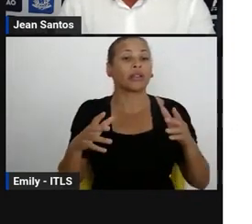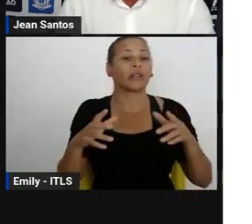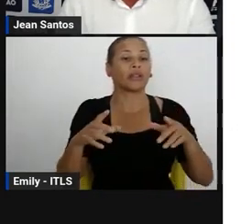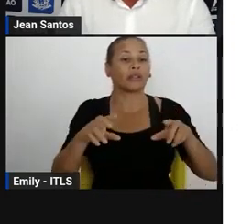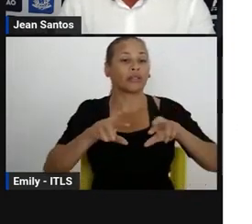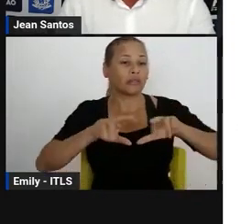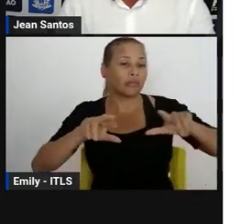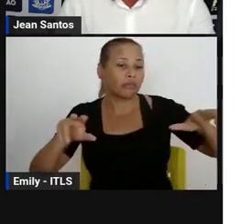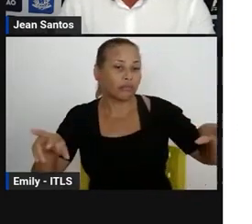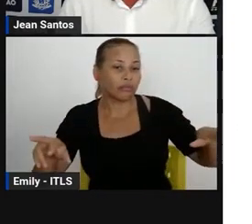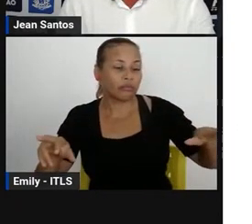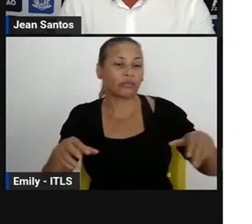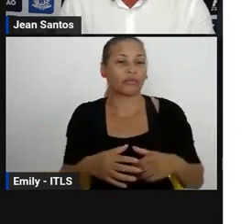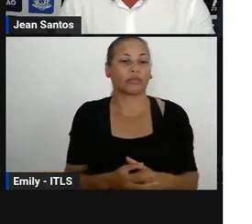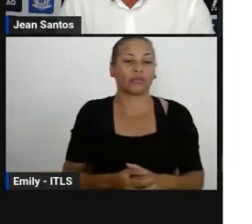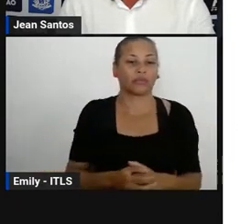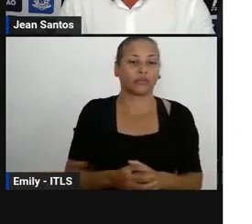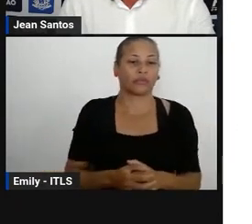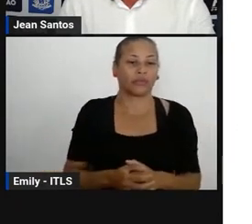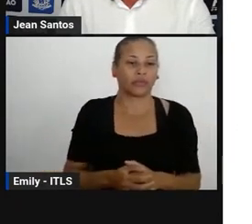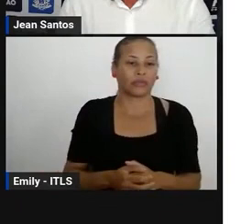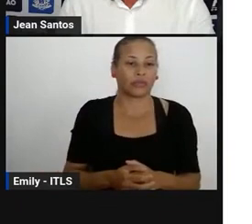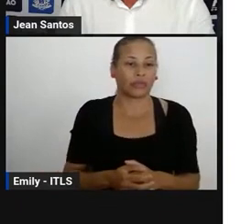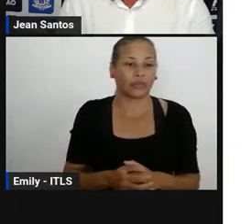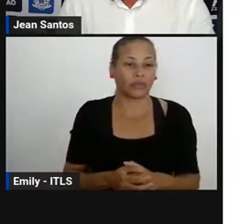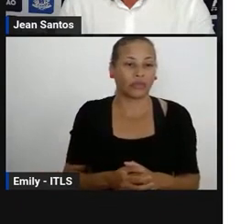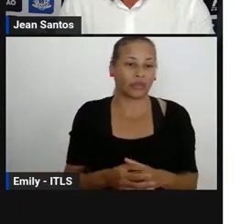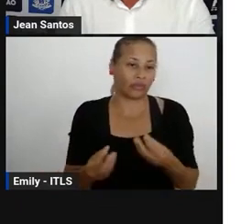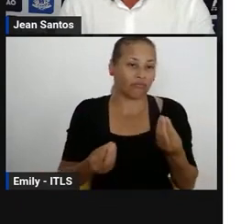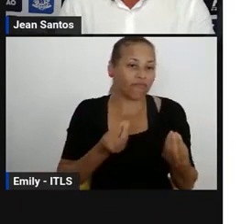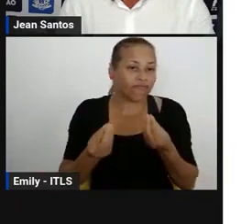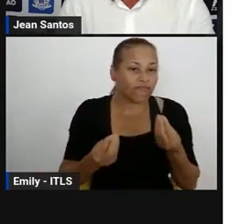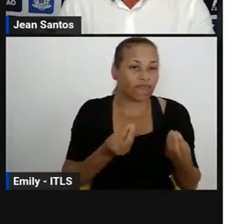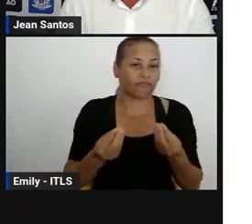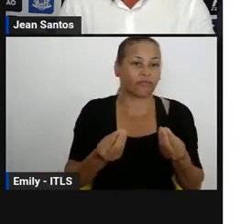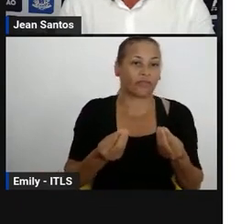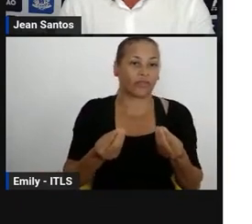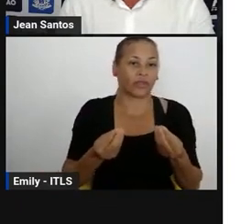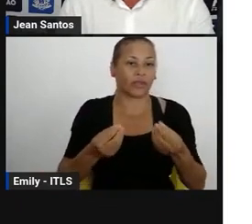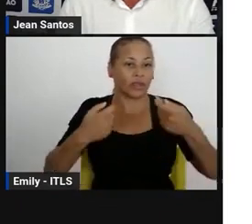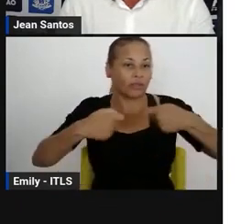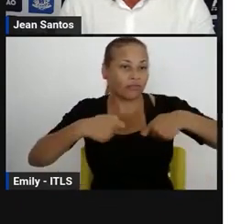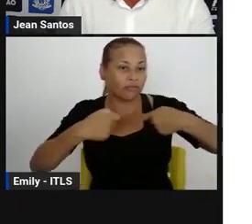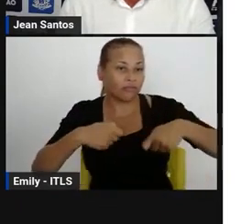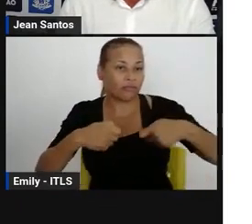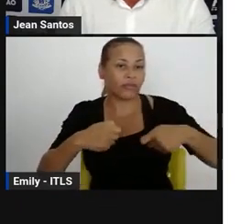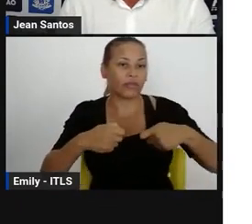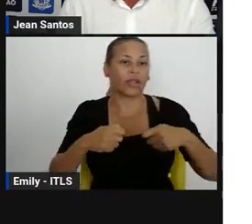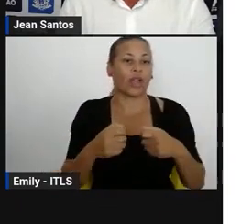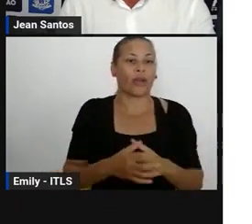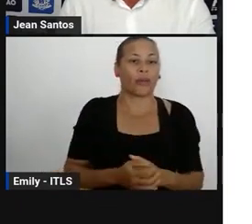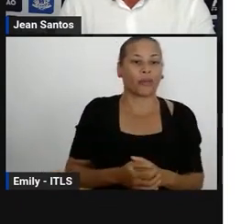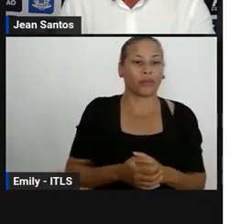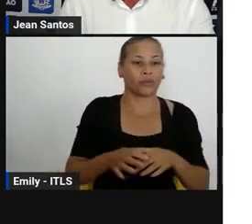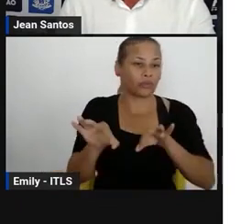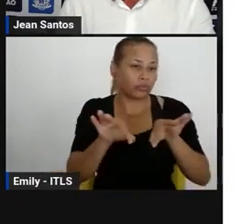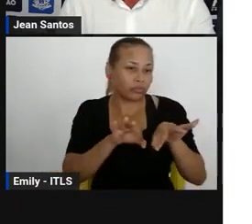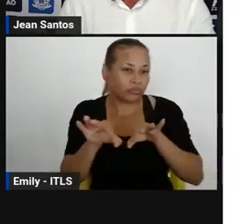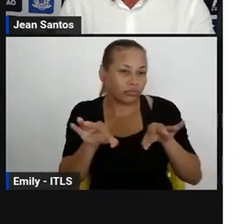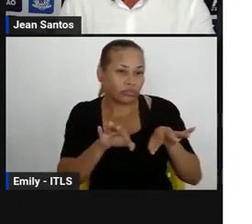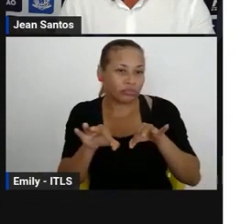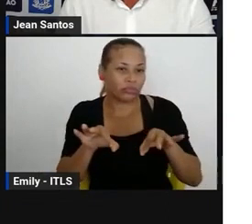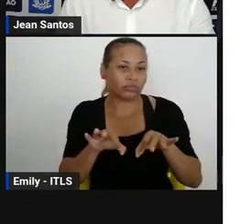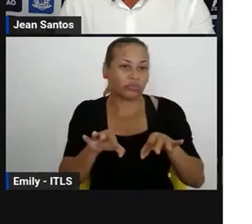trazem? Você vai ter educação ambiental e sustentabilidade, que preconiza as relações sociais